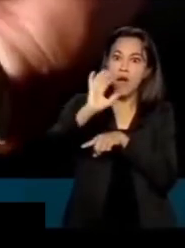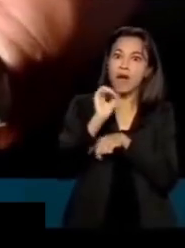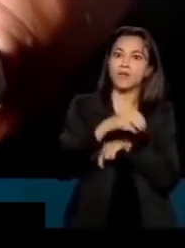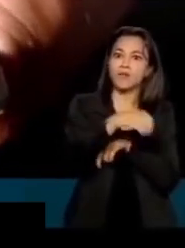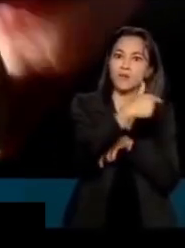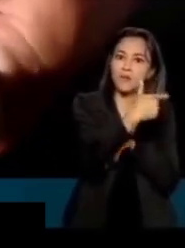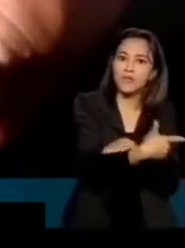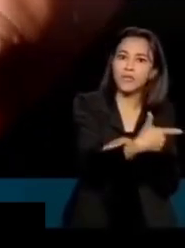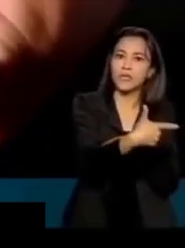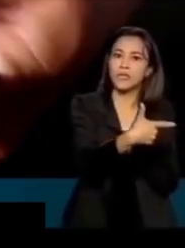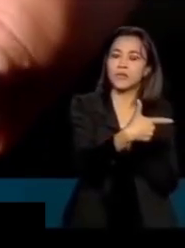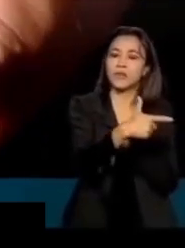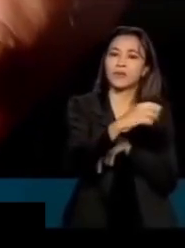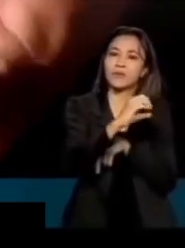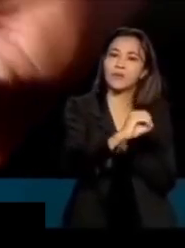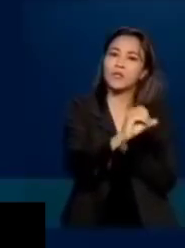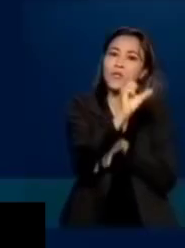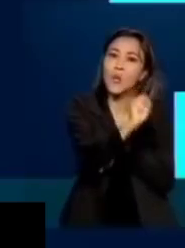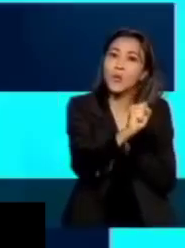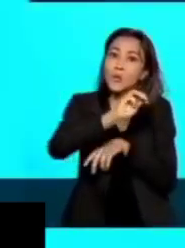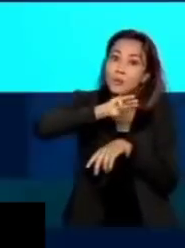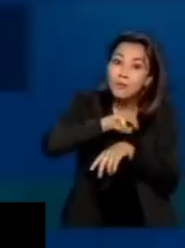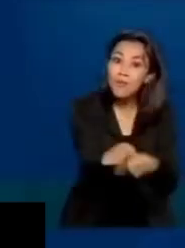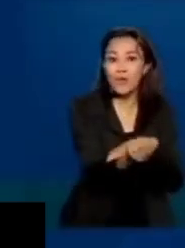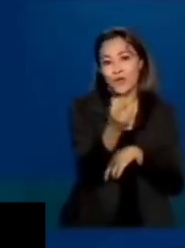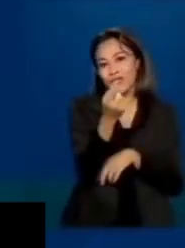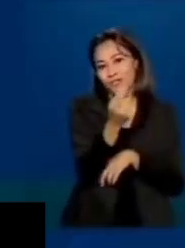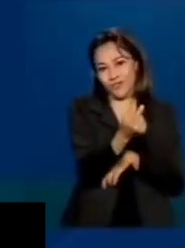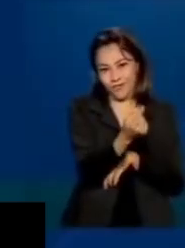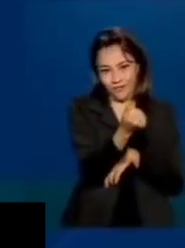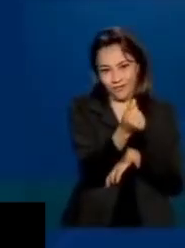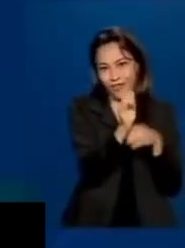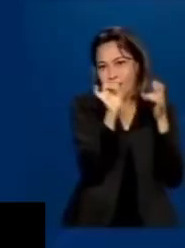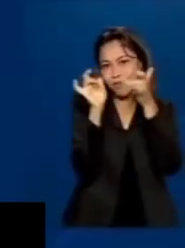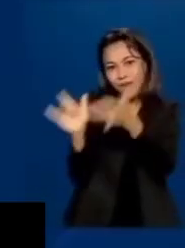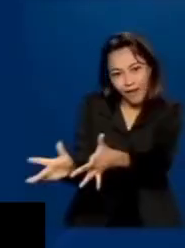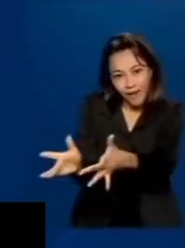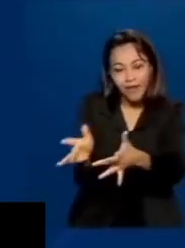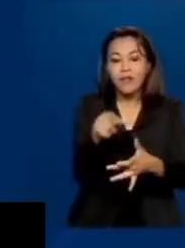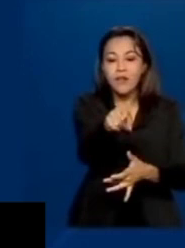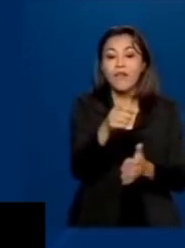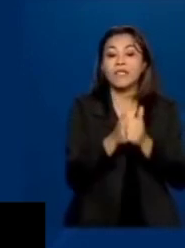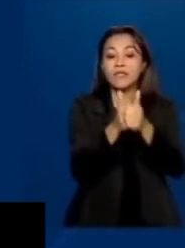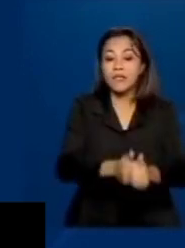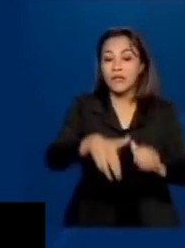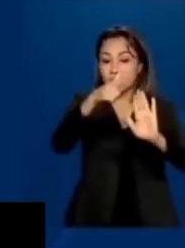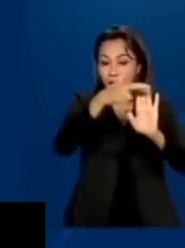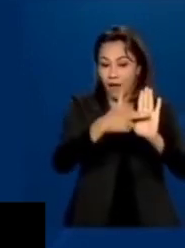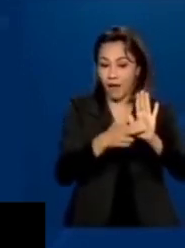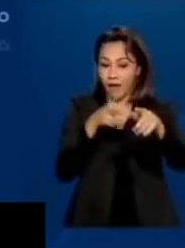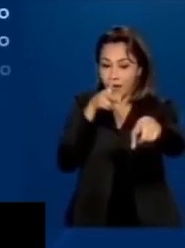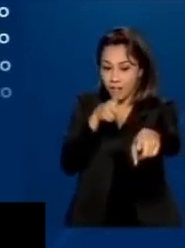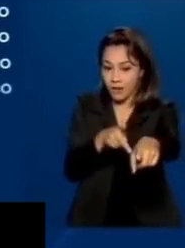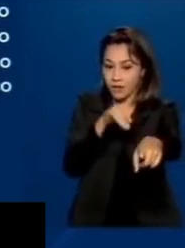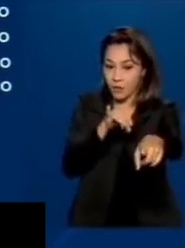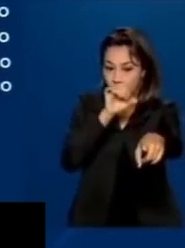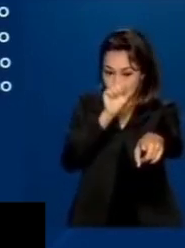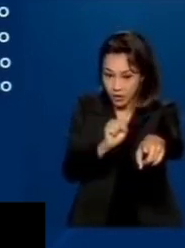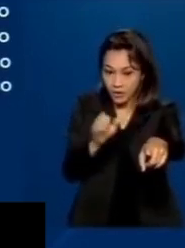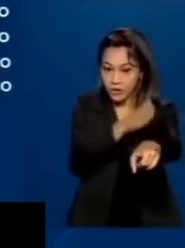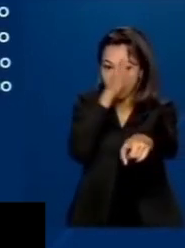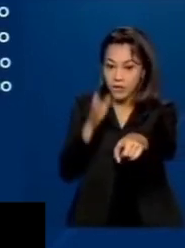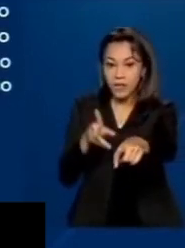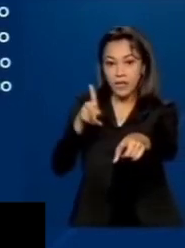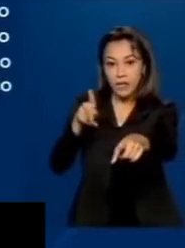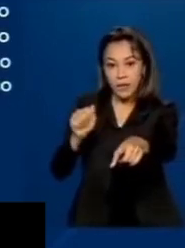milhões que estão à disposição. As datas seguirão o calendário de pagamento do PIS-PASEP referente ao ano base de